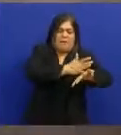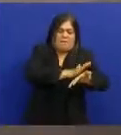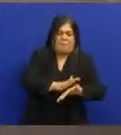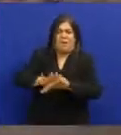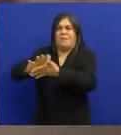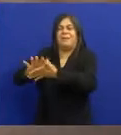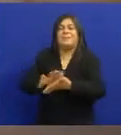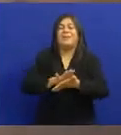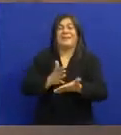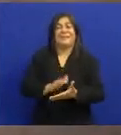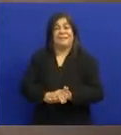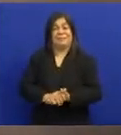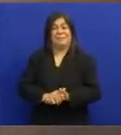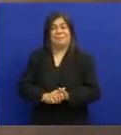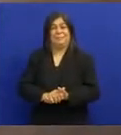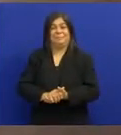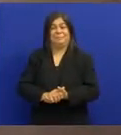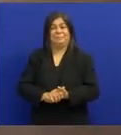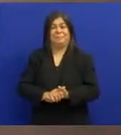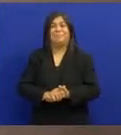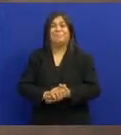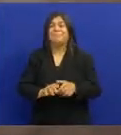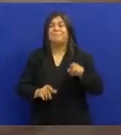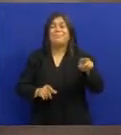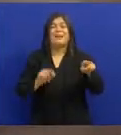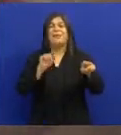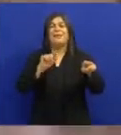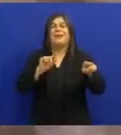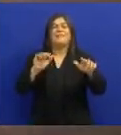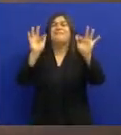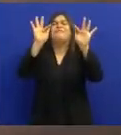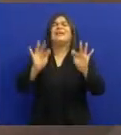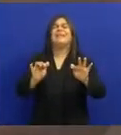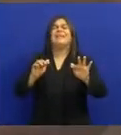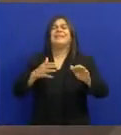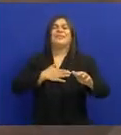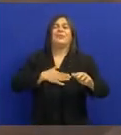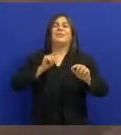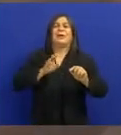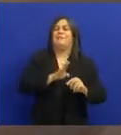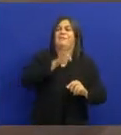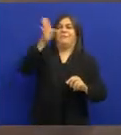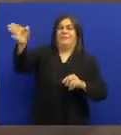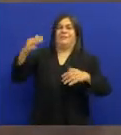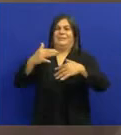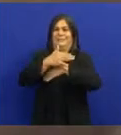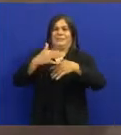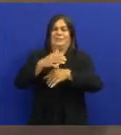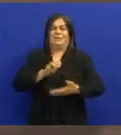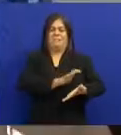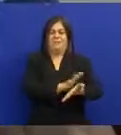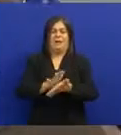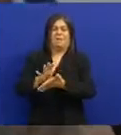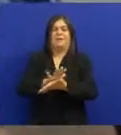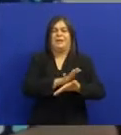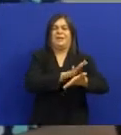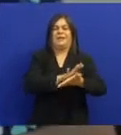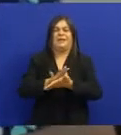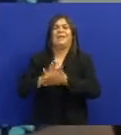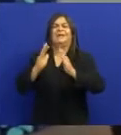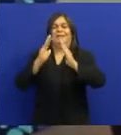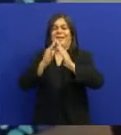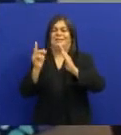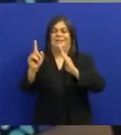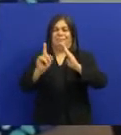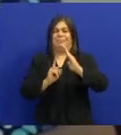Você queria ver ele Ficar feliz Ele ia no centro da cidade Comprava um pandeiro Chegava em